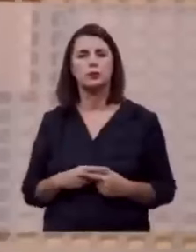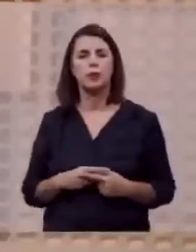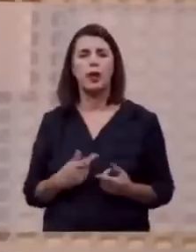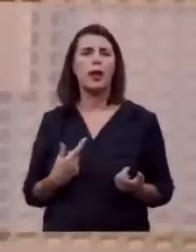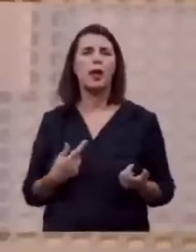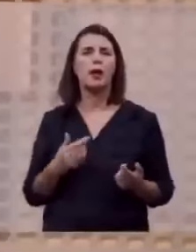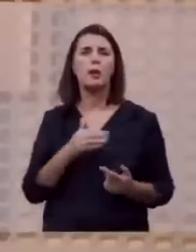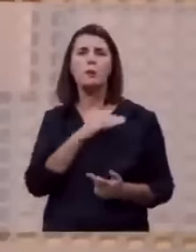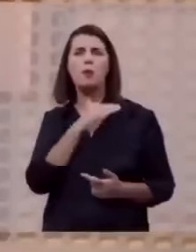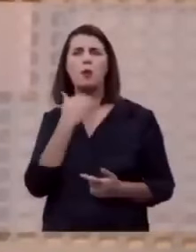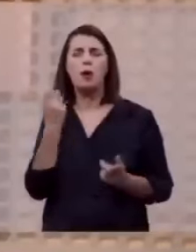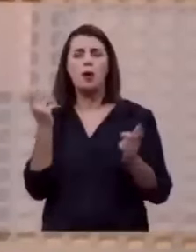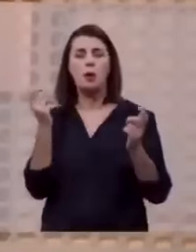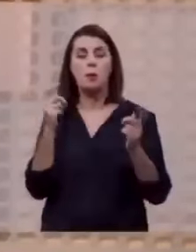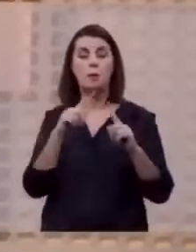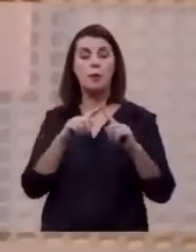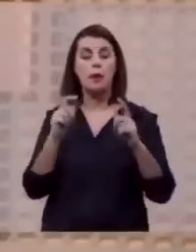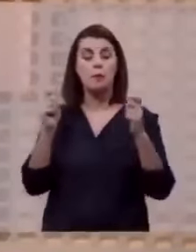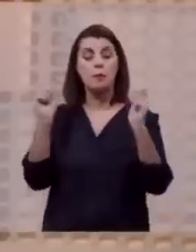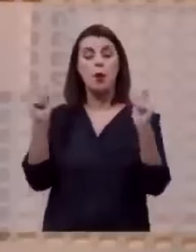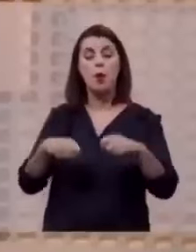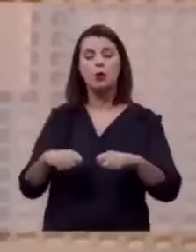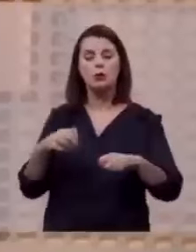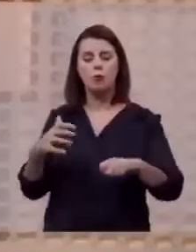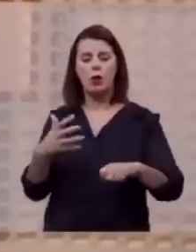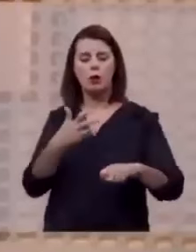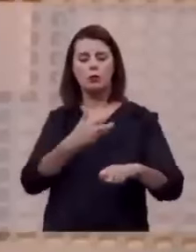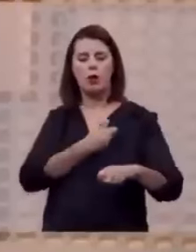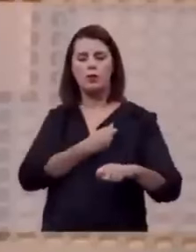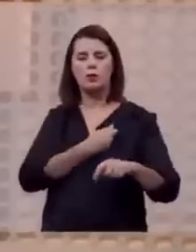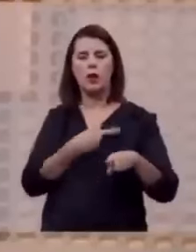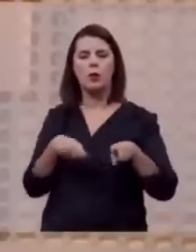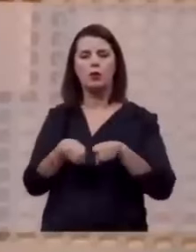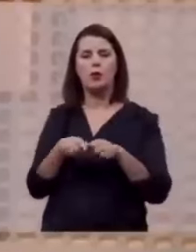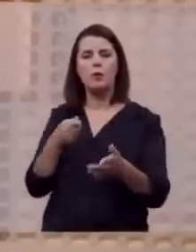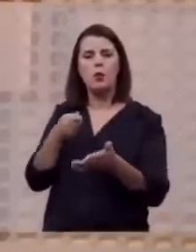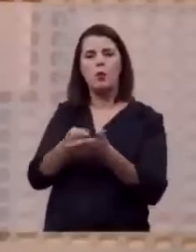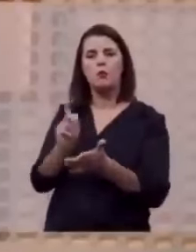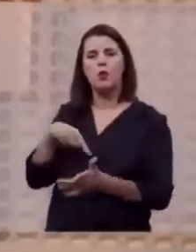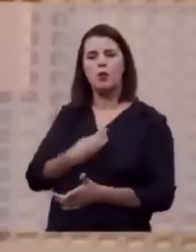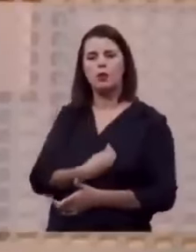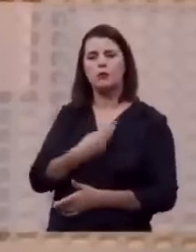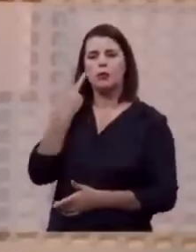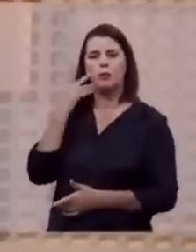Ele não apenas possibilitou a nossa salvação, não, ele nos comprou para Deus.